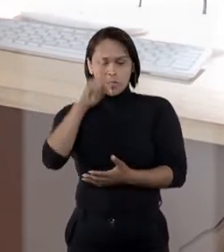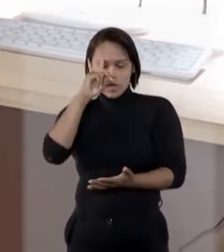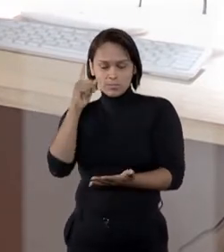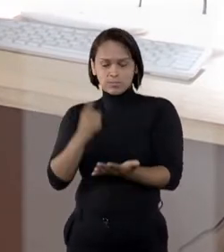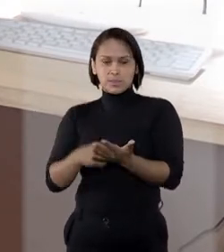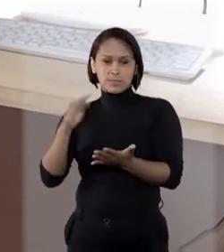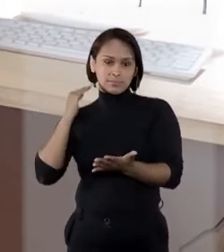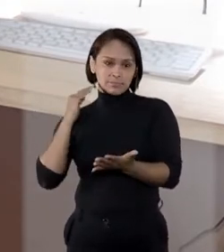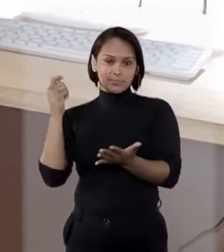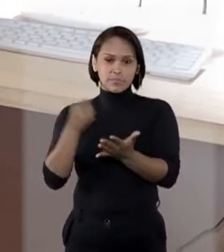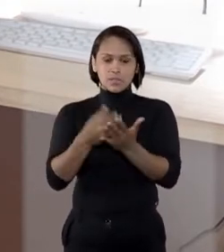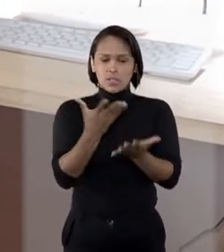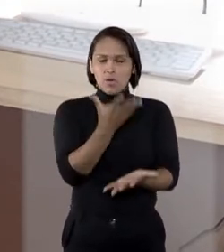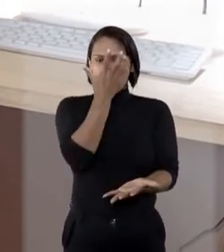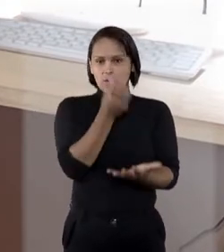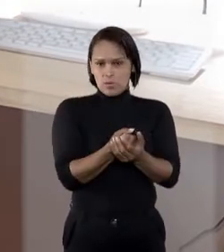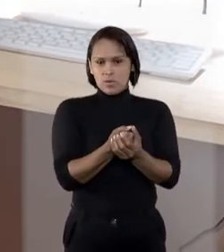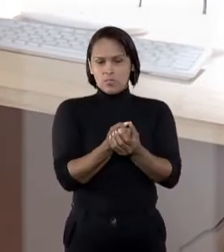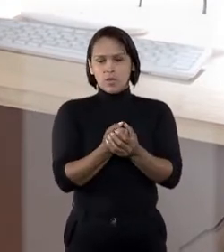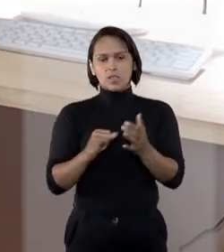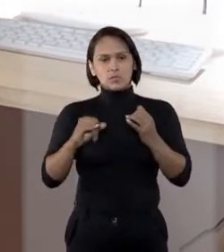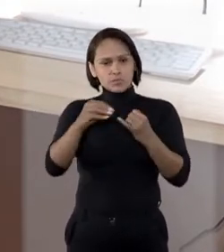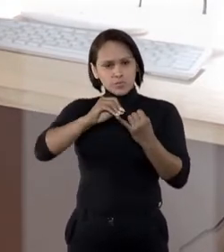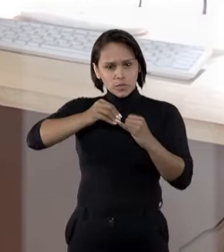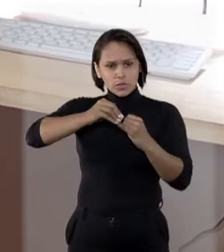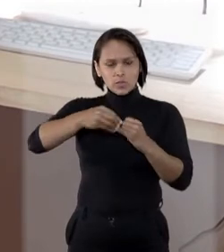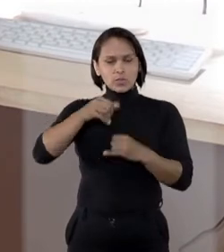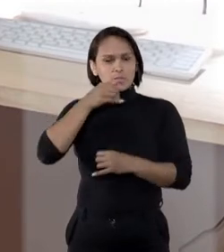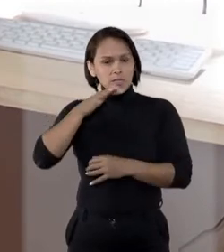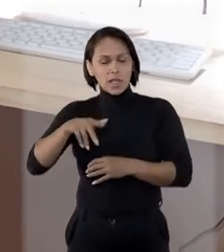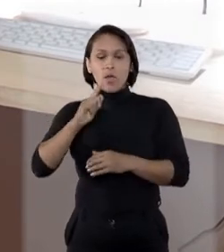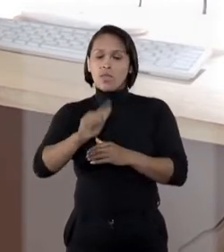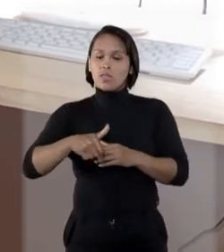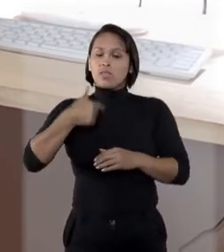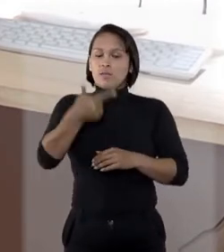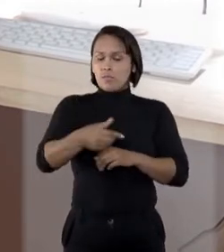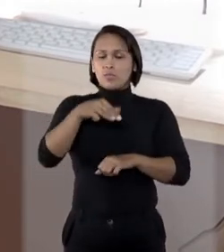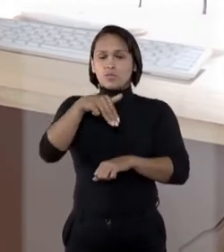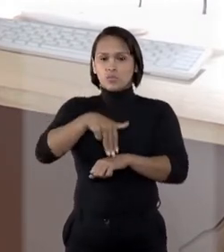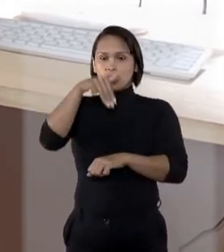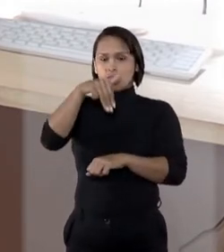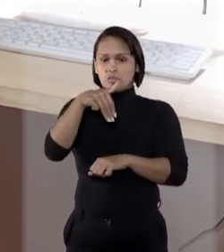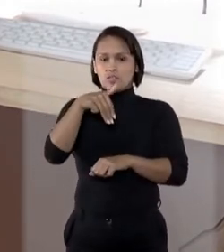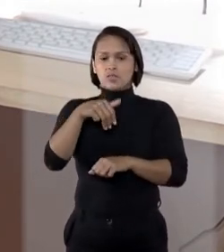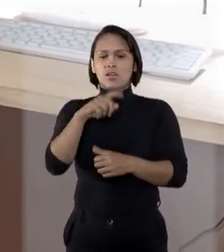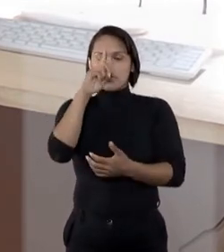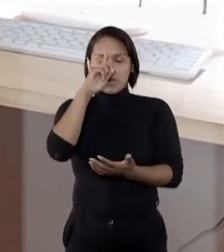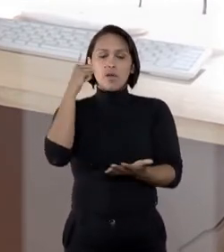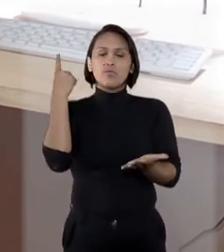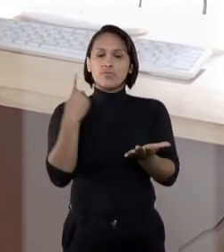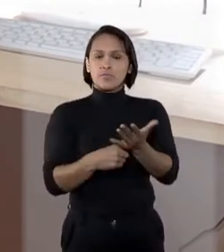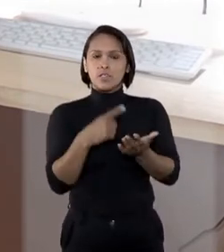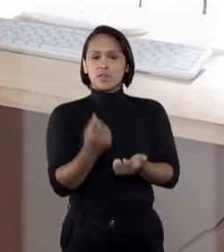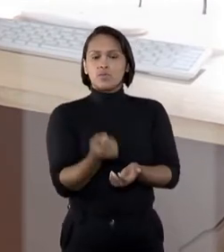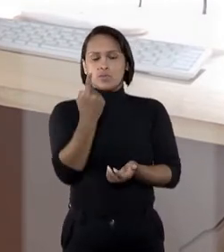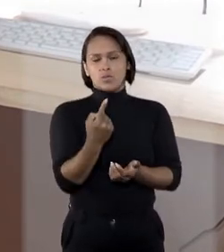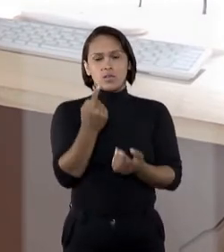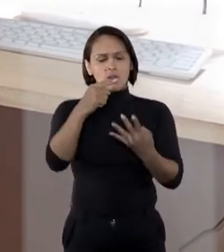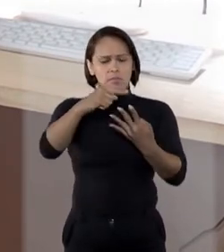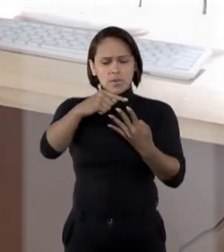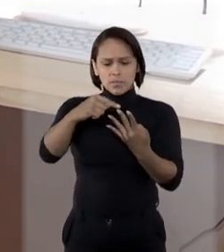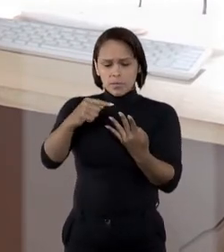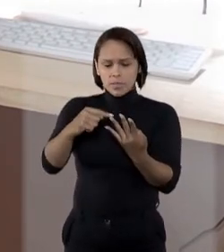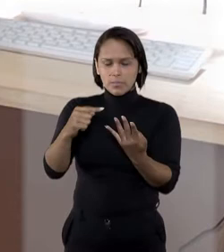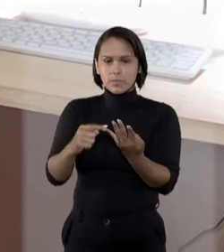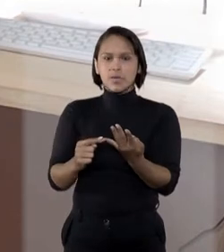determinou o acolhimento institucional da criança. Posteriormente, o magistrado tornou a decisão definitiva, apontando, entre